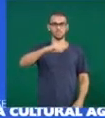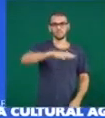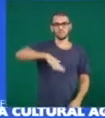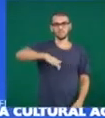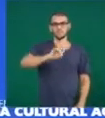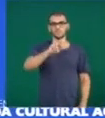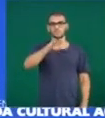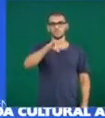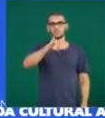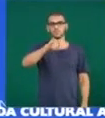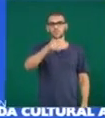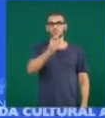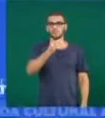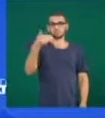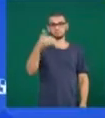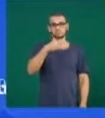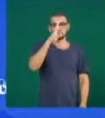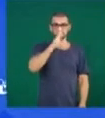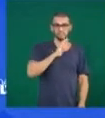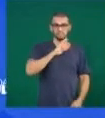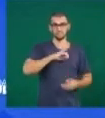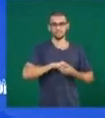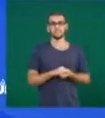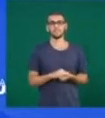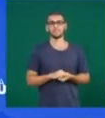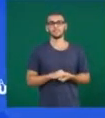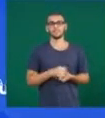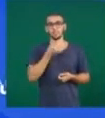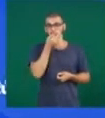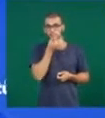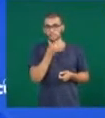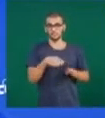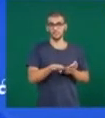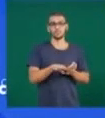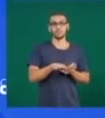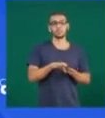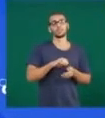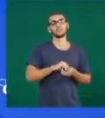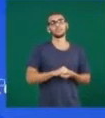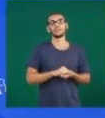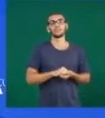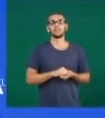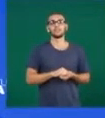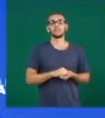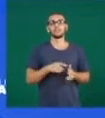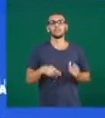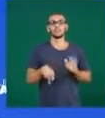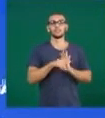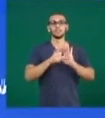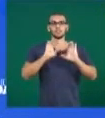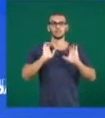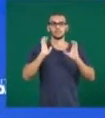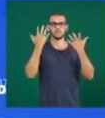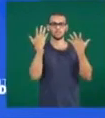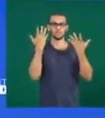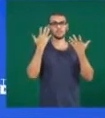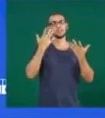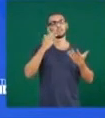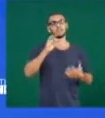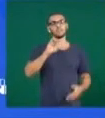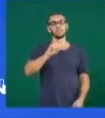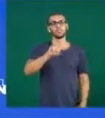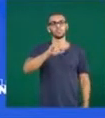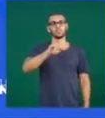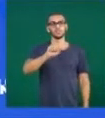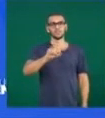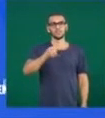entrada é de graça. Outra dica para curtir o fim de semana é a celebração dos grupos de folia de reis.